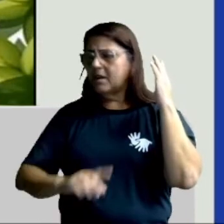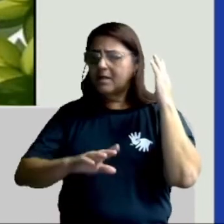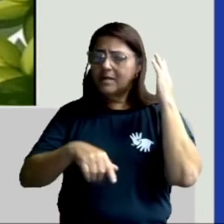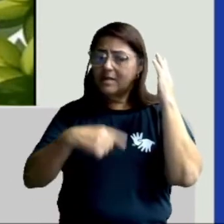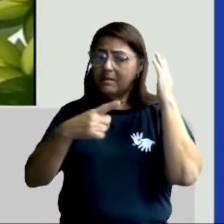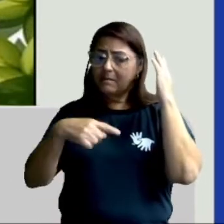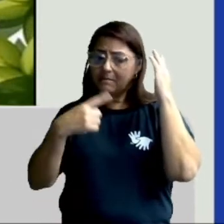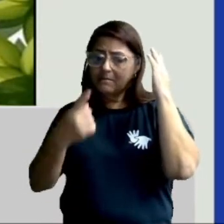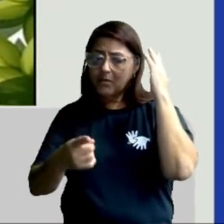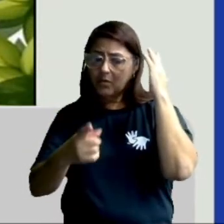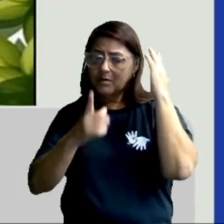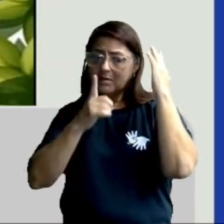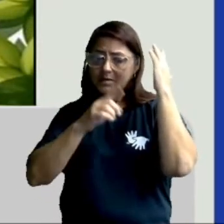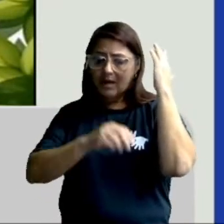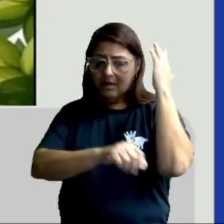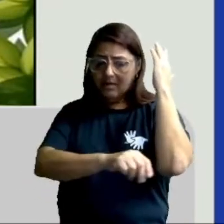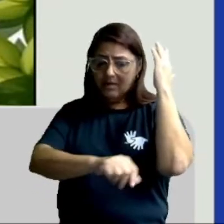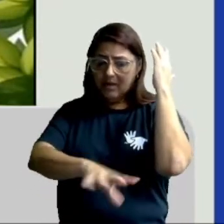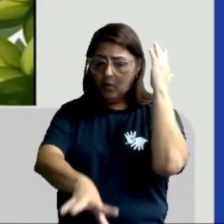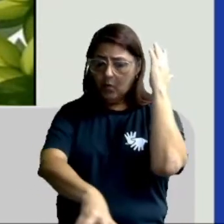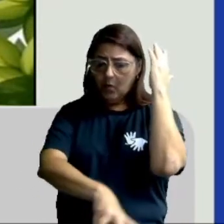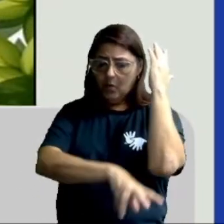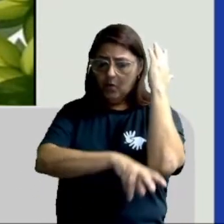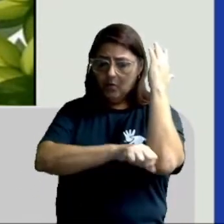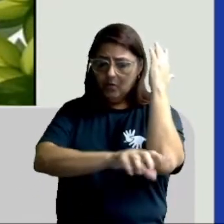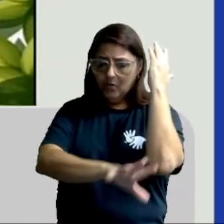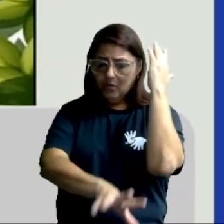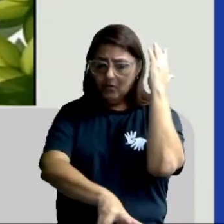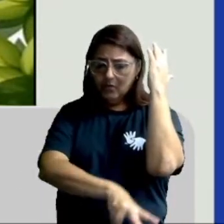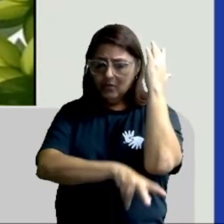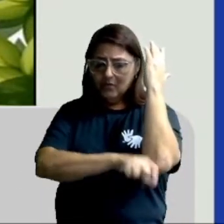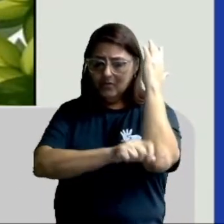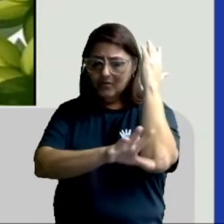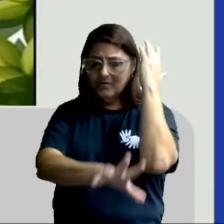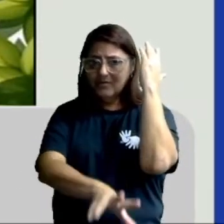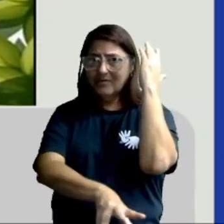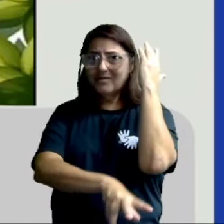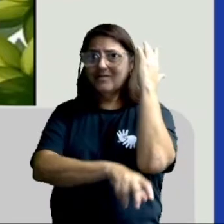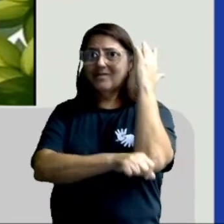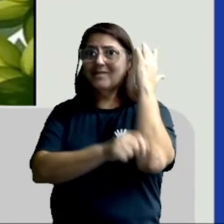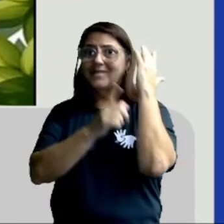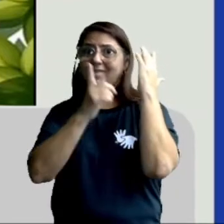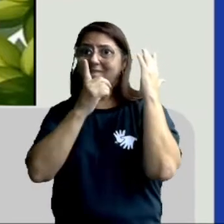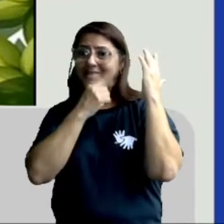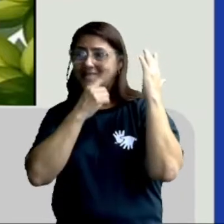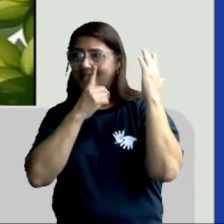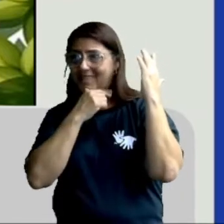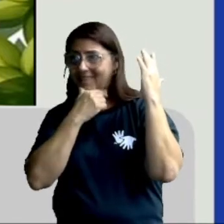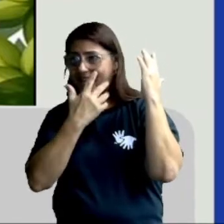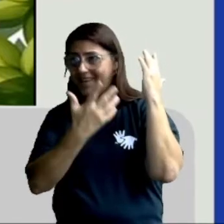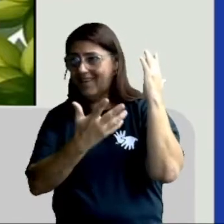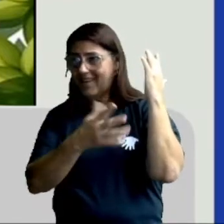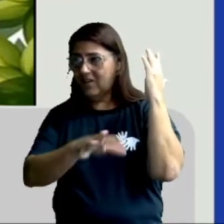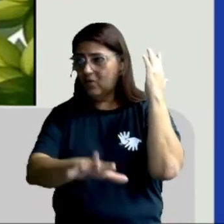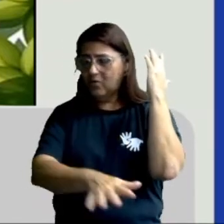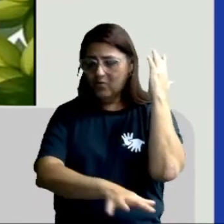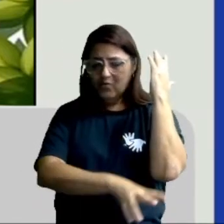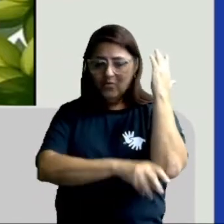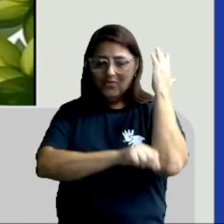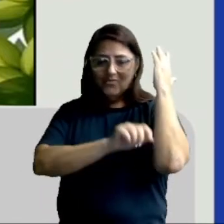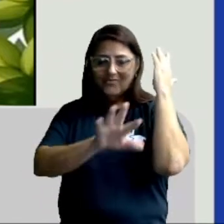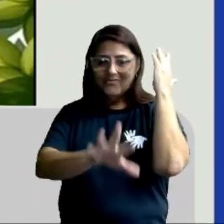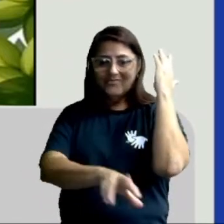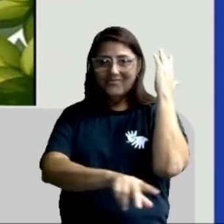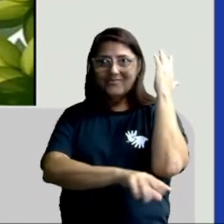Em seguida, a terra absorve toda a água. Olha aí, a terra absorvendo a